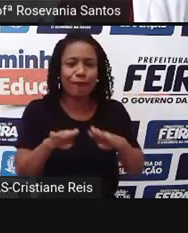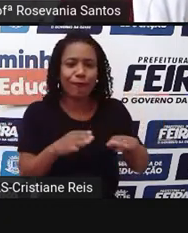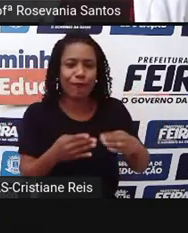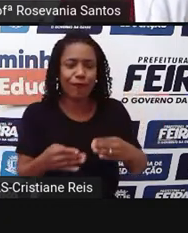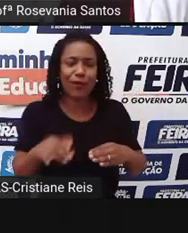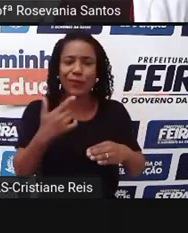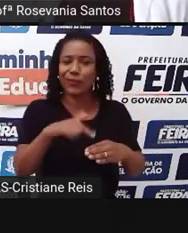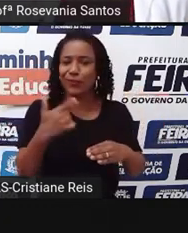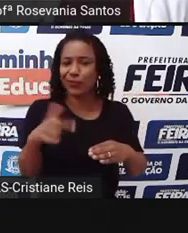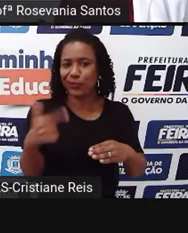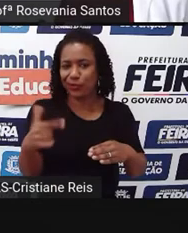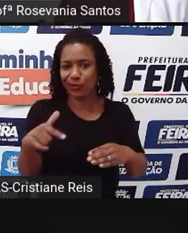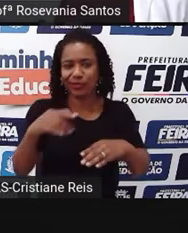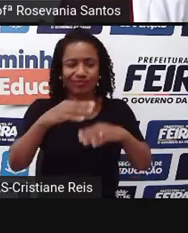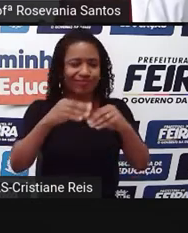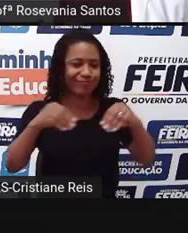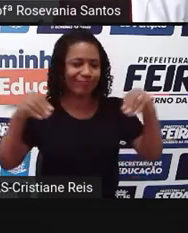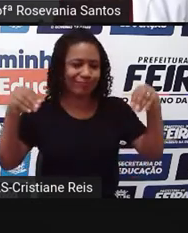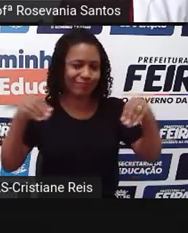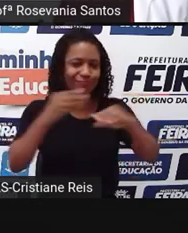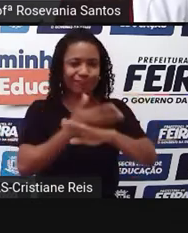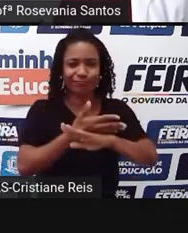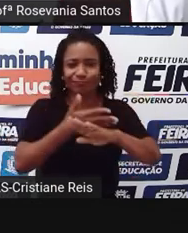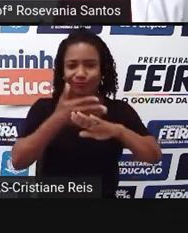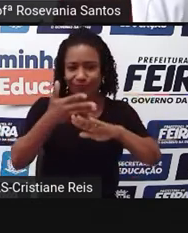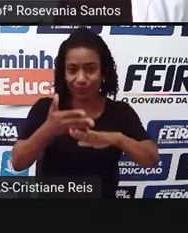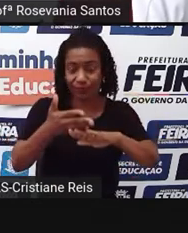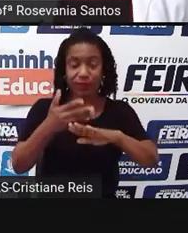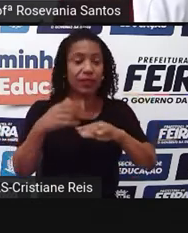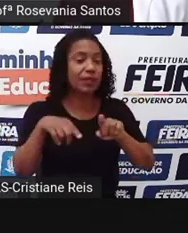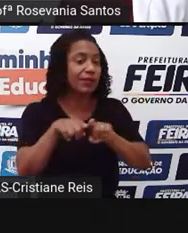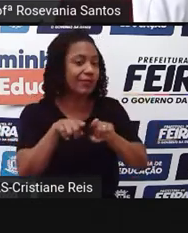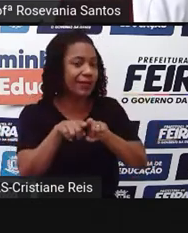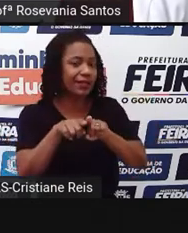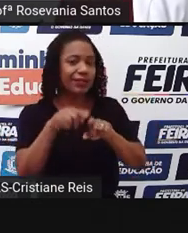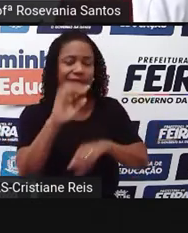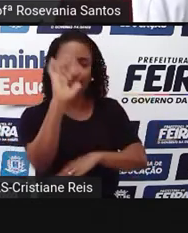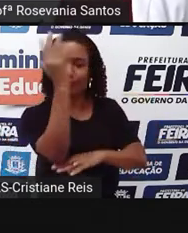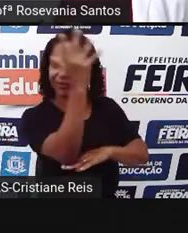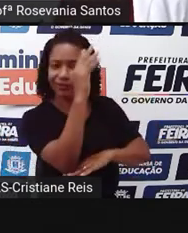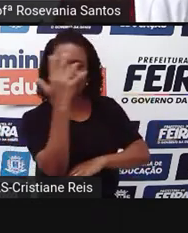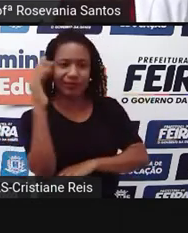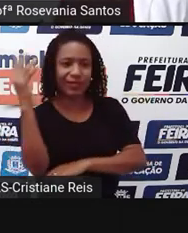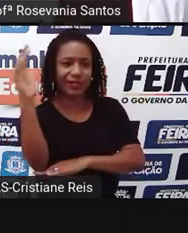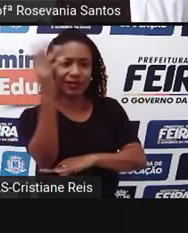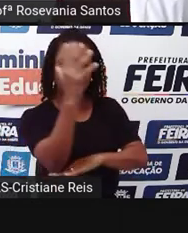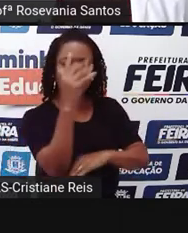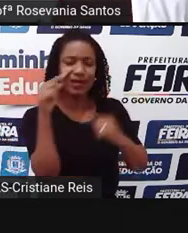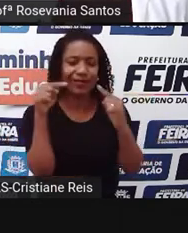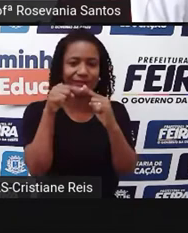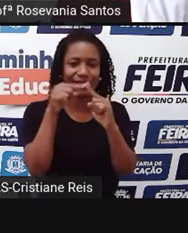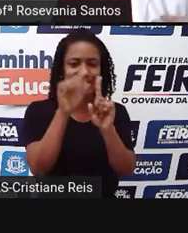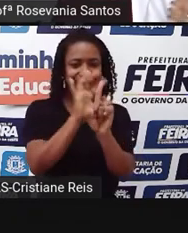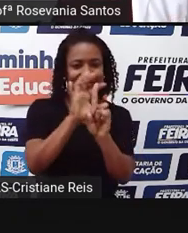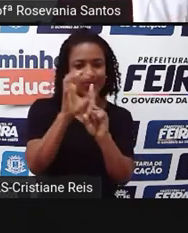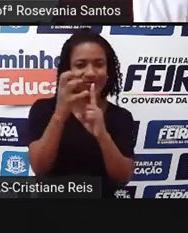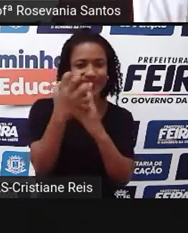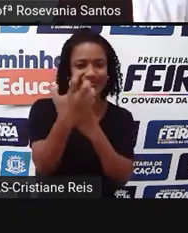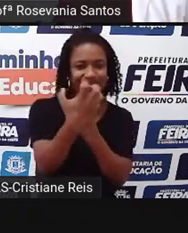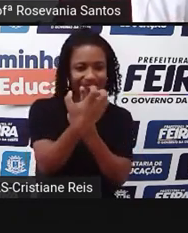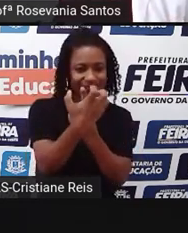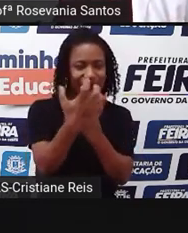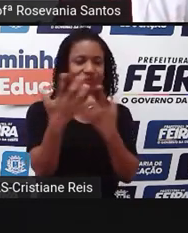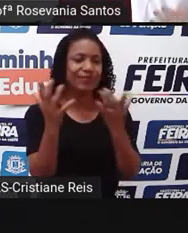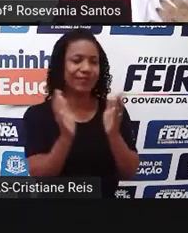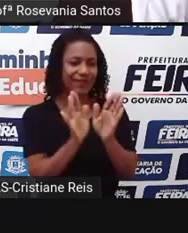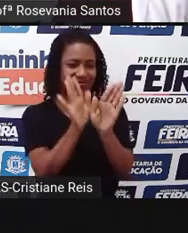plantas aí, xerópolas, que se adaptam a esses locais secos, eu botei até aqui um exemplo dela para vocês. Então, de